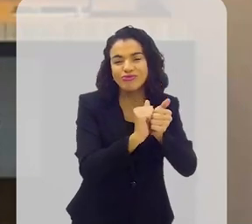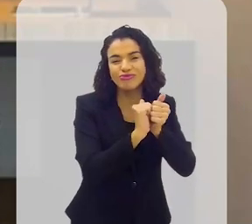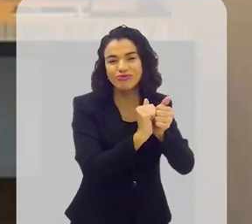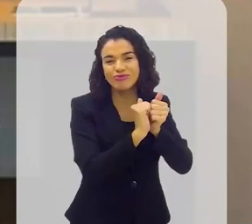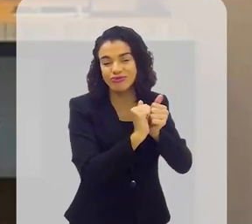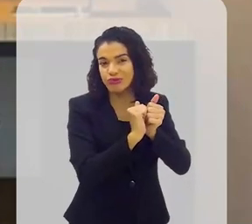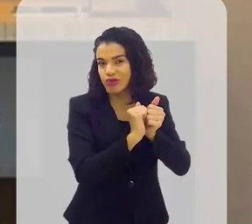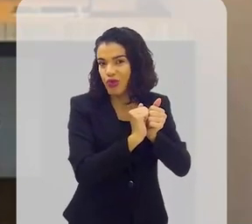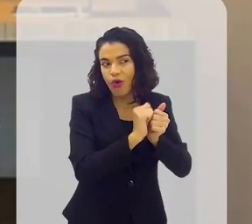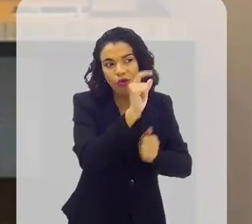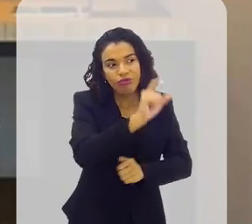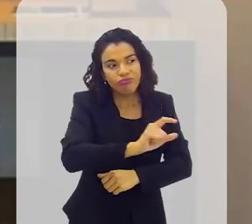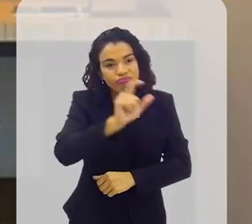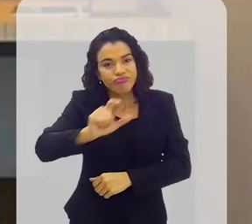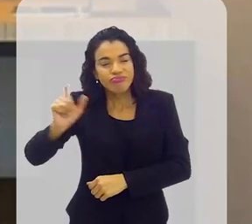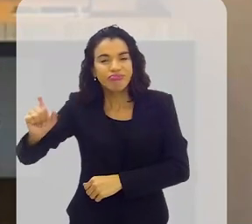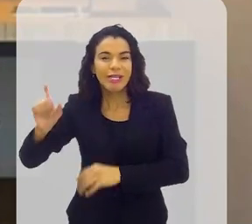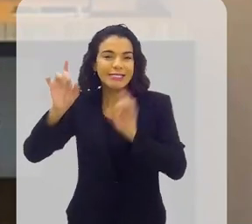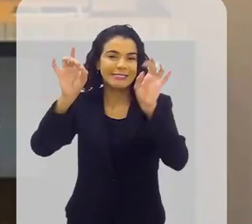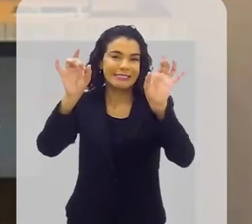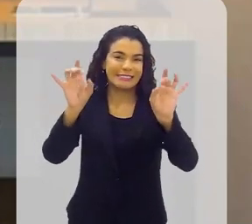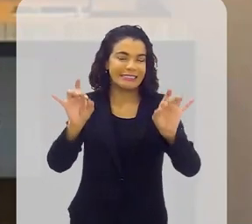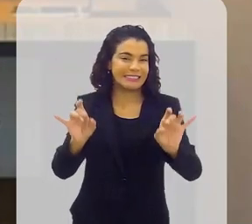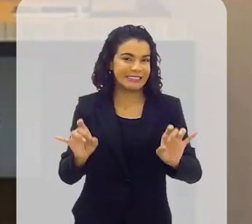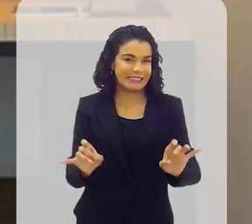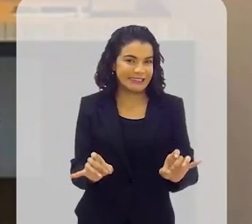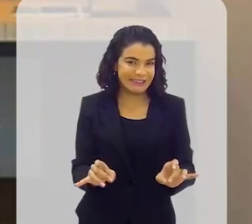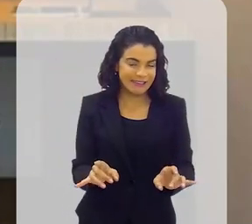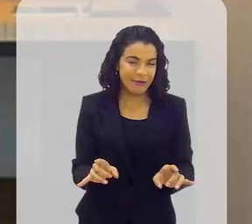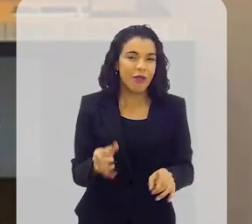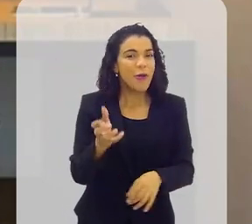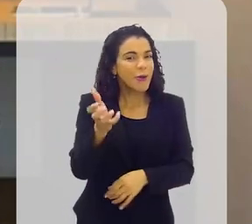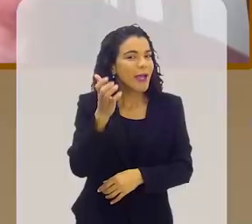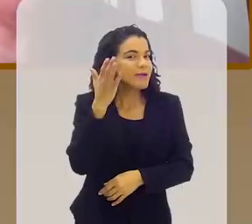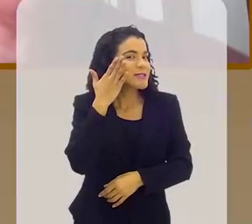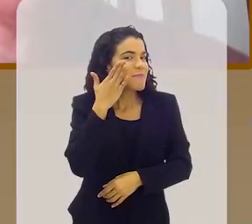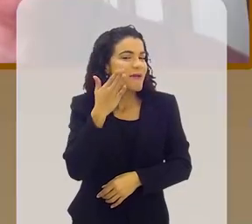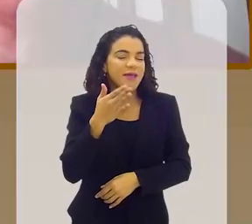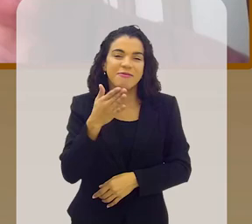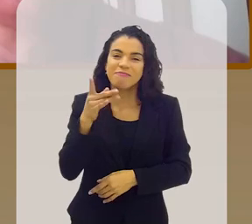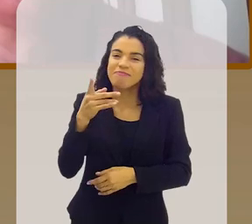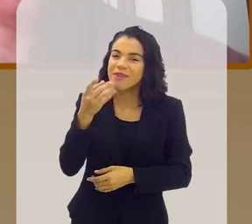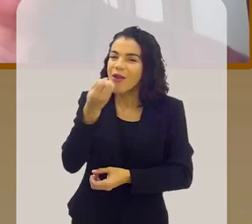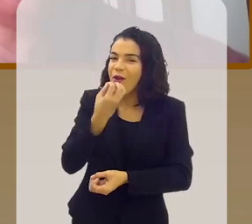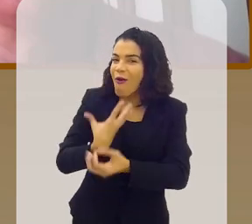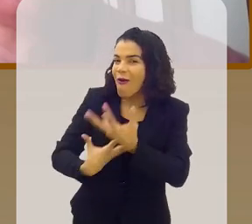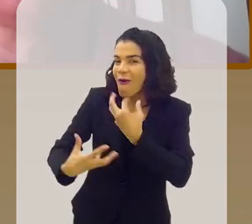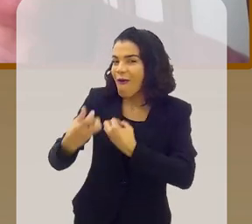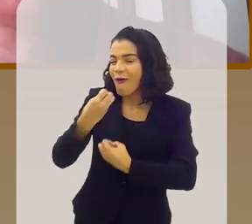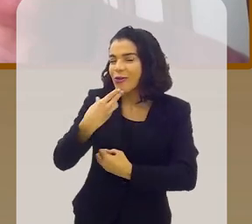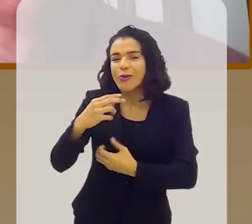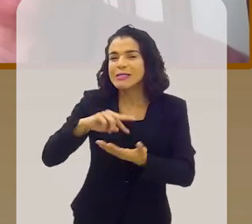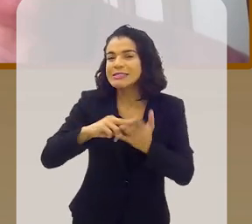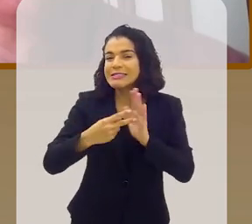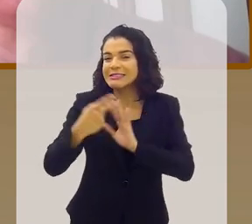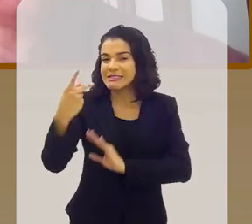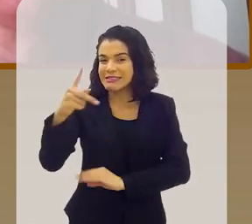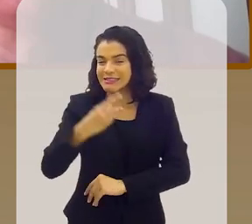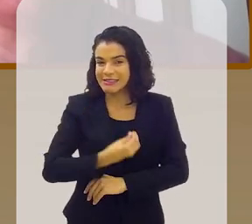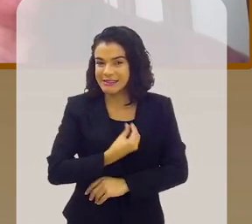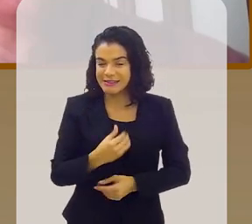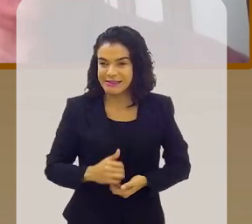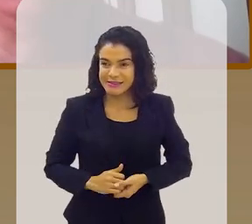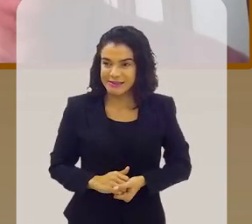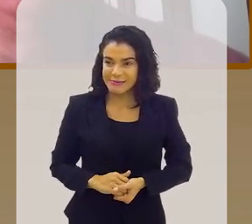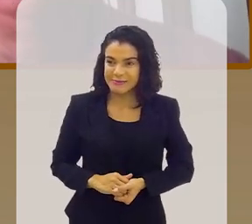com essas figuras tão especiais. E queria saber isso de você. O que isso representa na sua